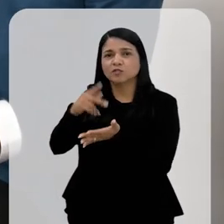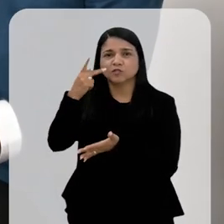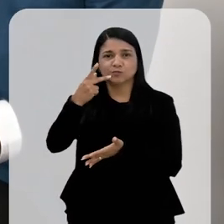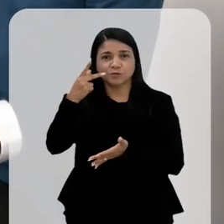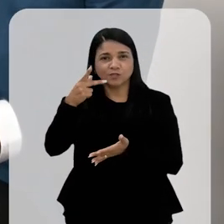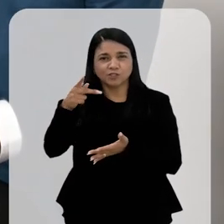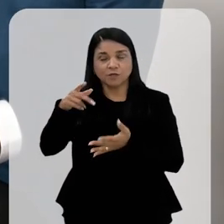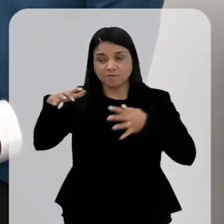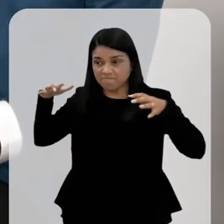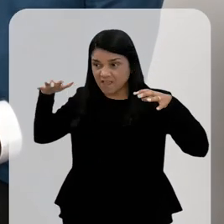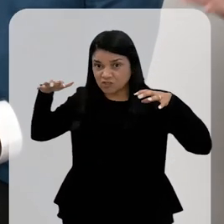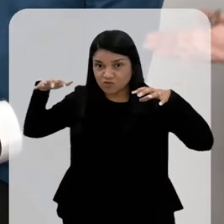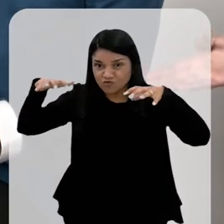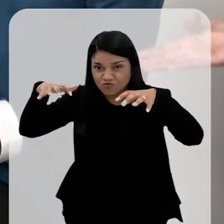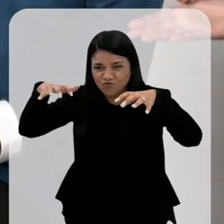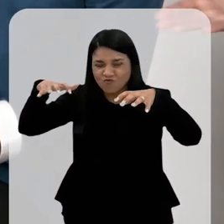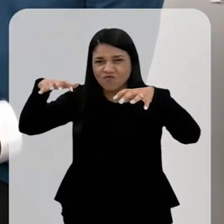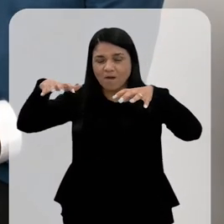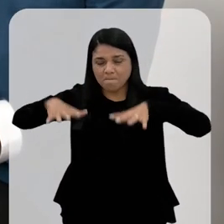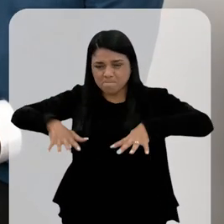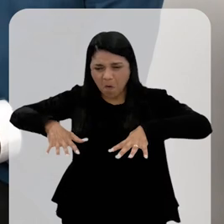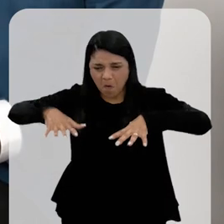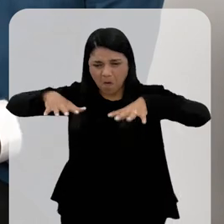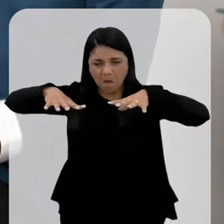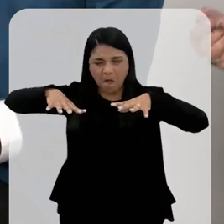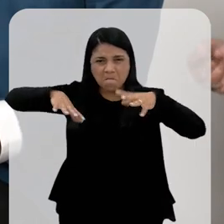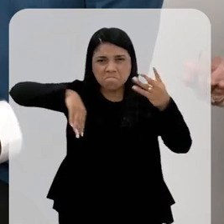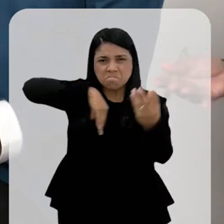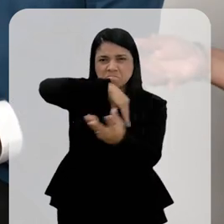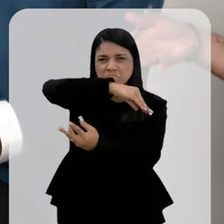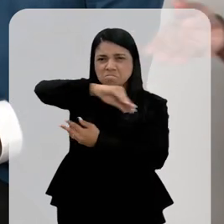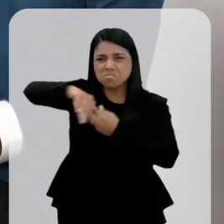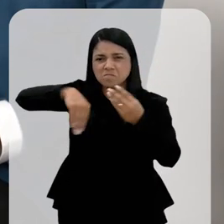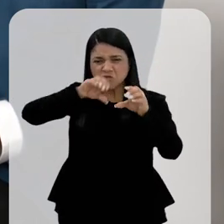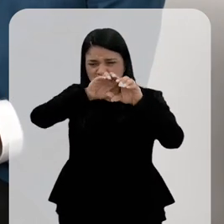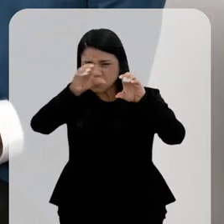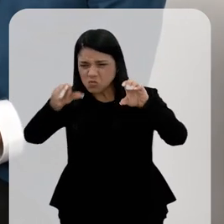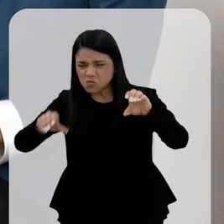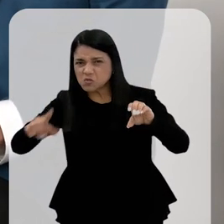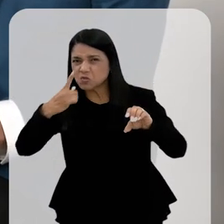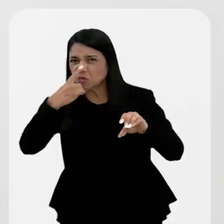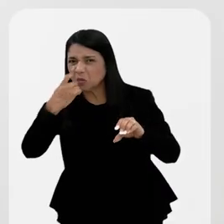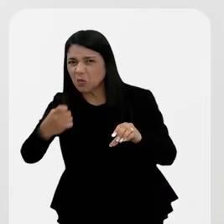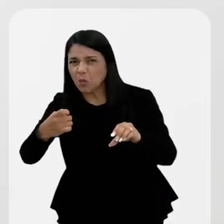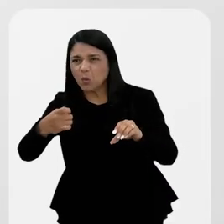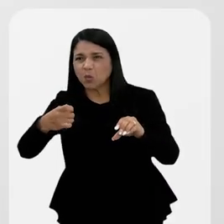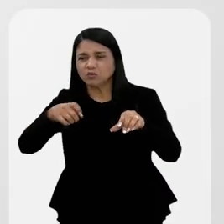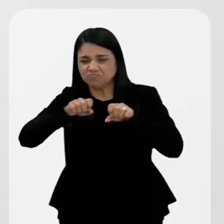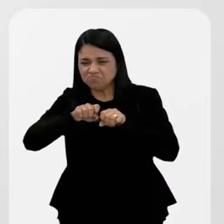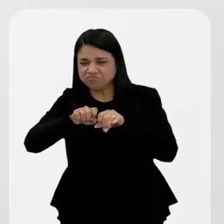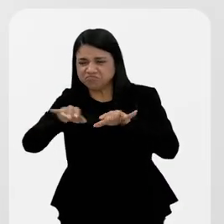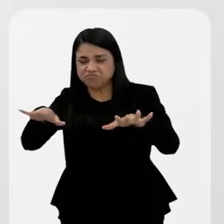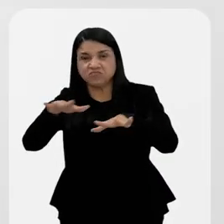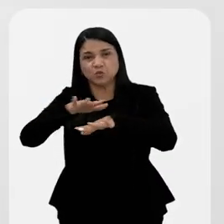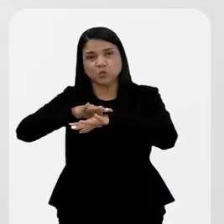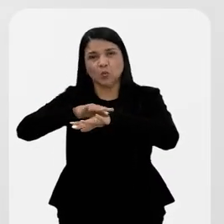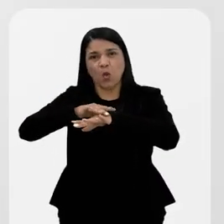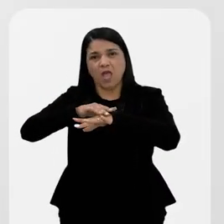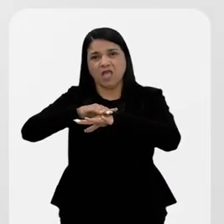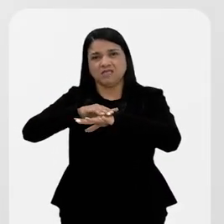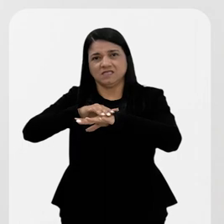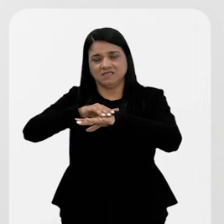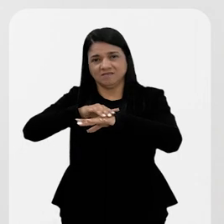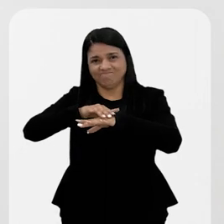Vem a enxurrada, mistura a água da chuva com o esgoto, daí leva vários tipos de